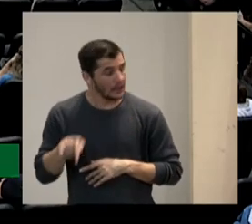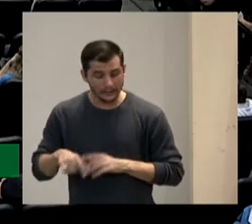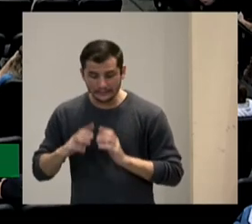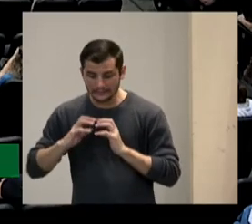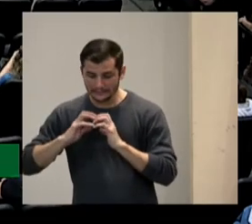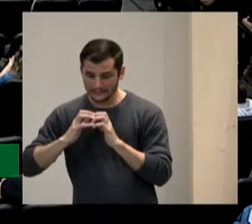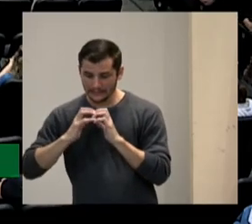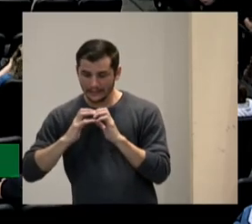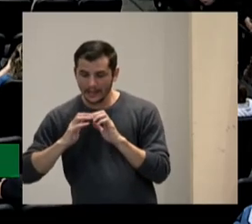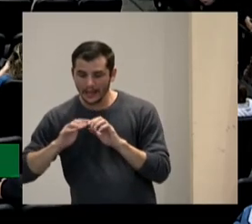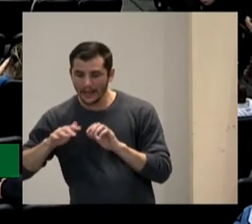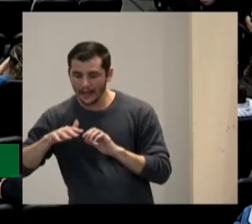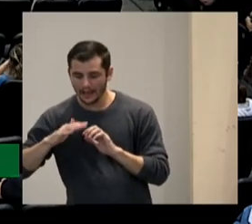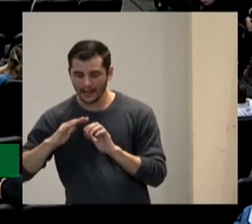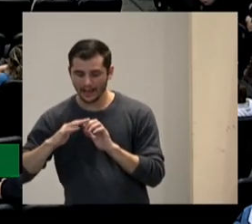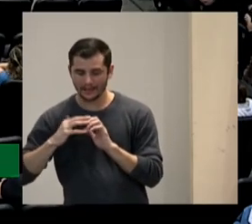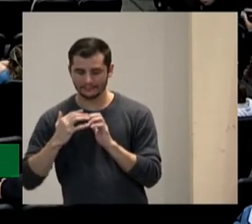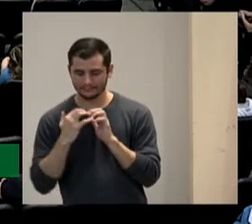simplesmente